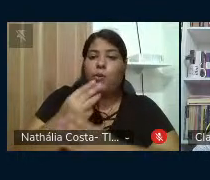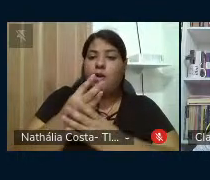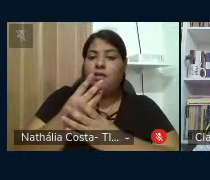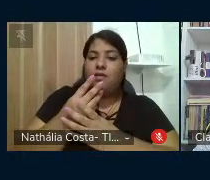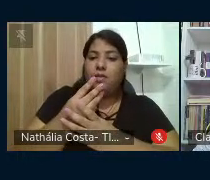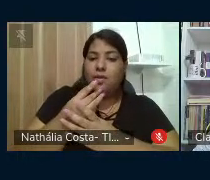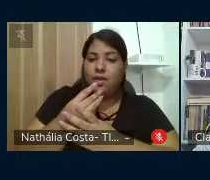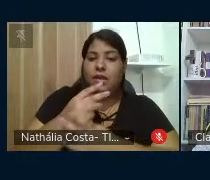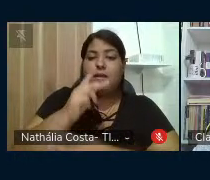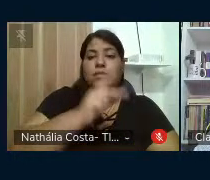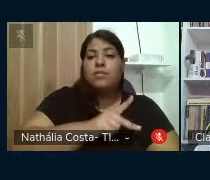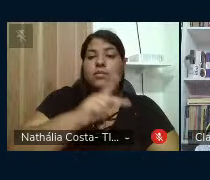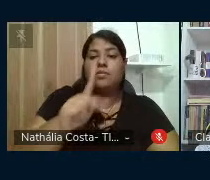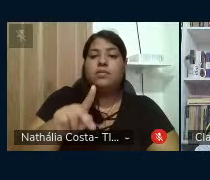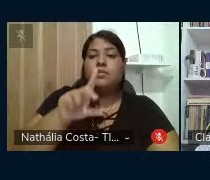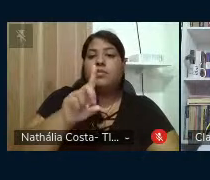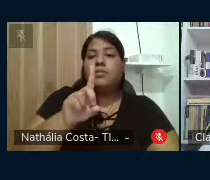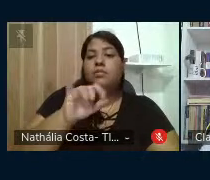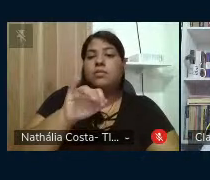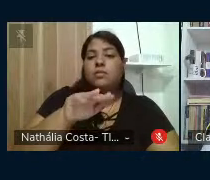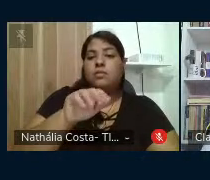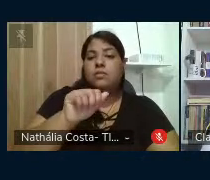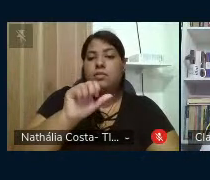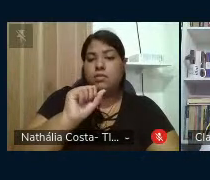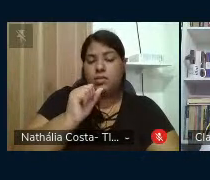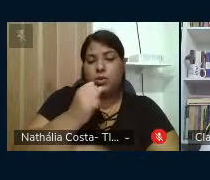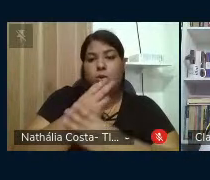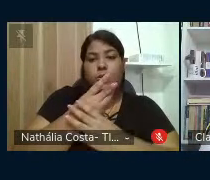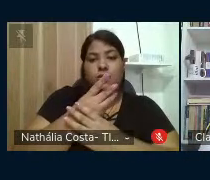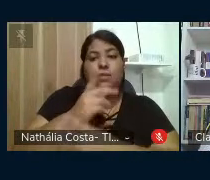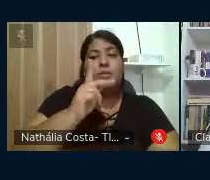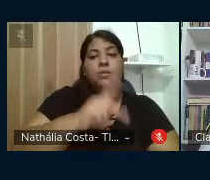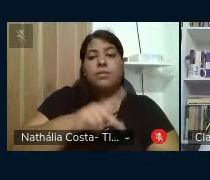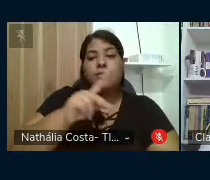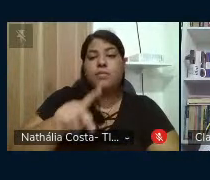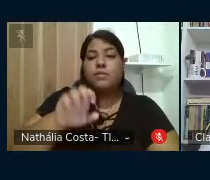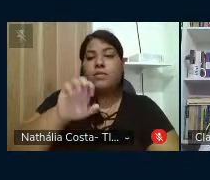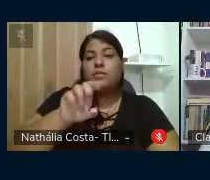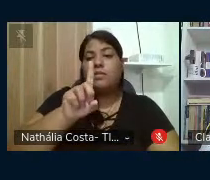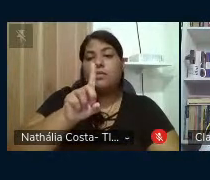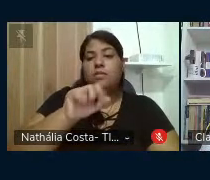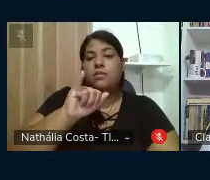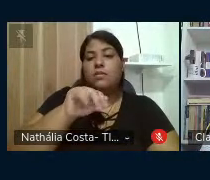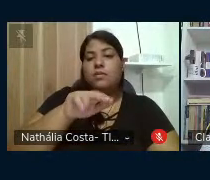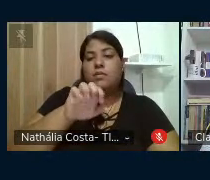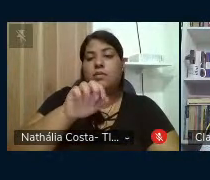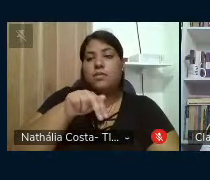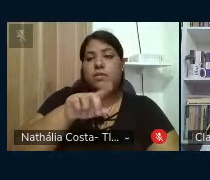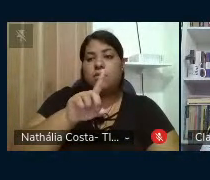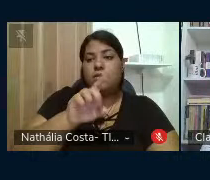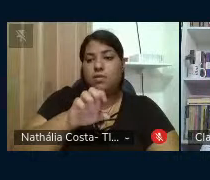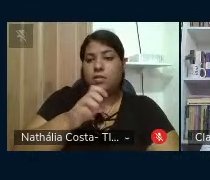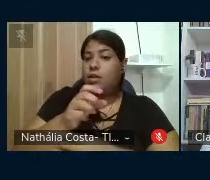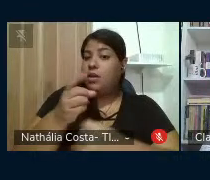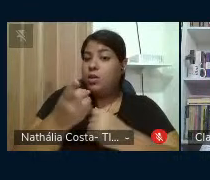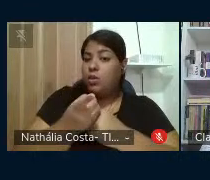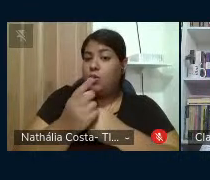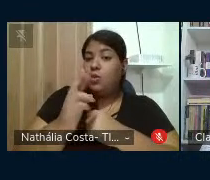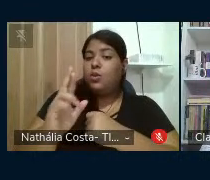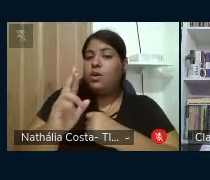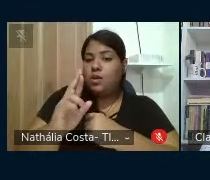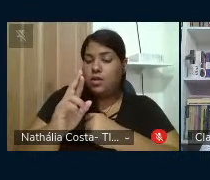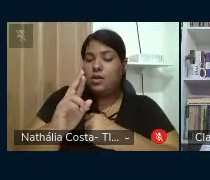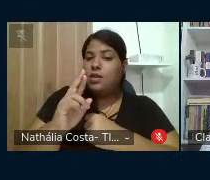professor Dimas Veres da UFPE a professora Edneide Souza doutoranda da UFPE Eliane